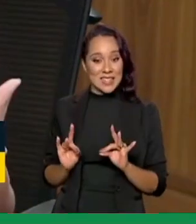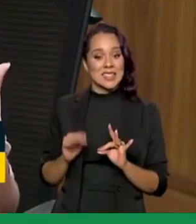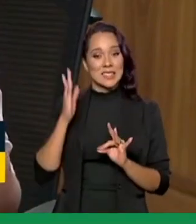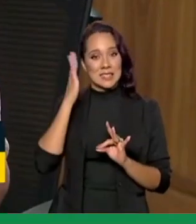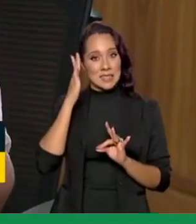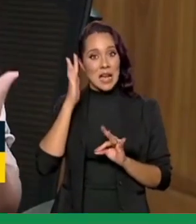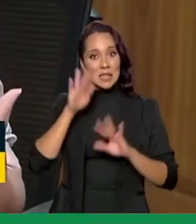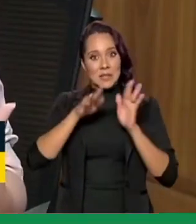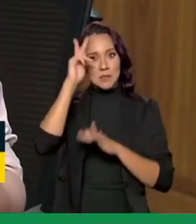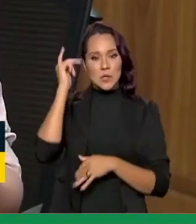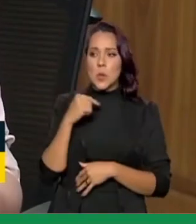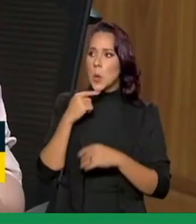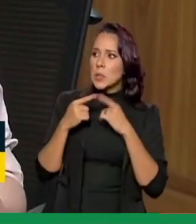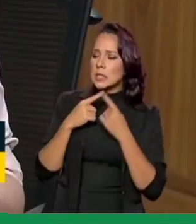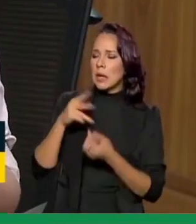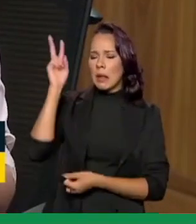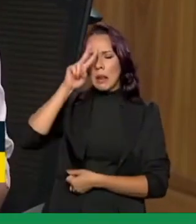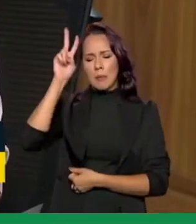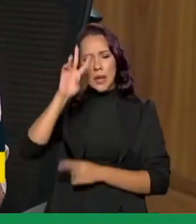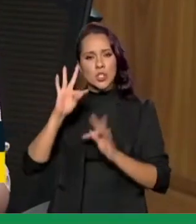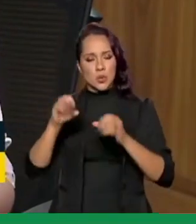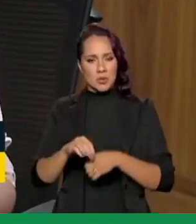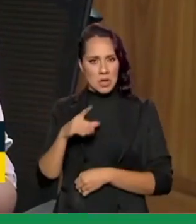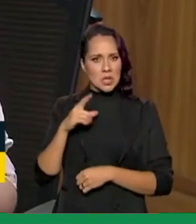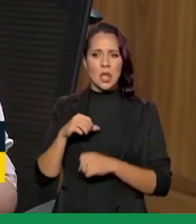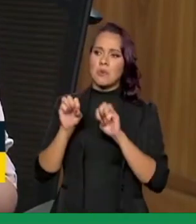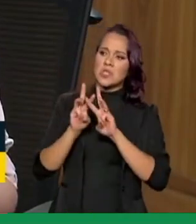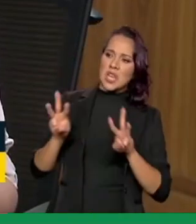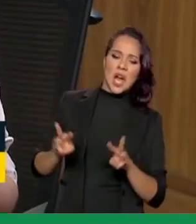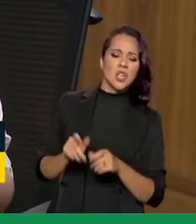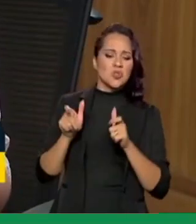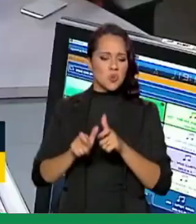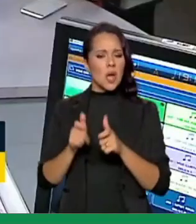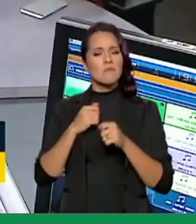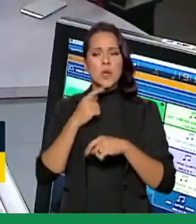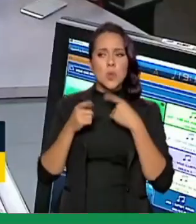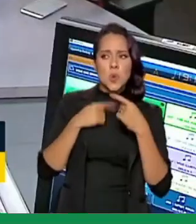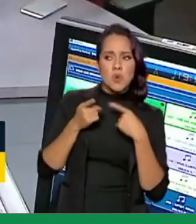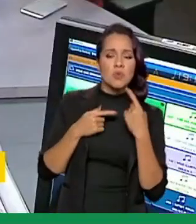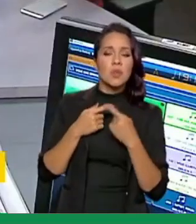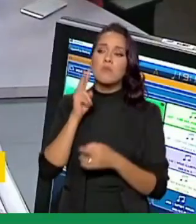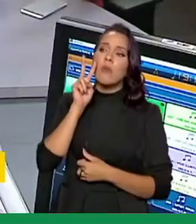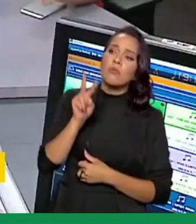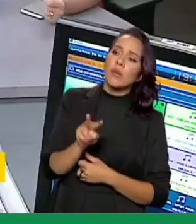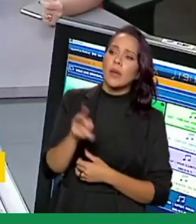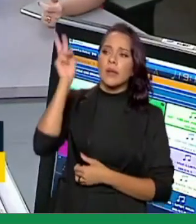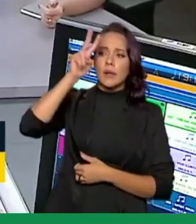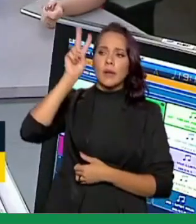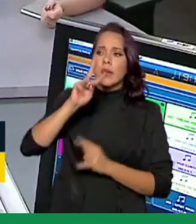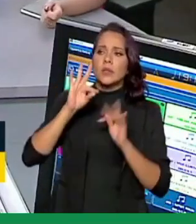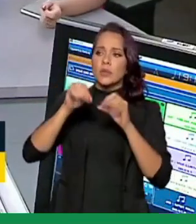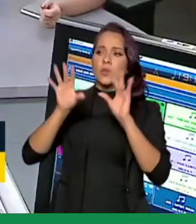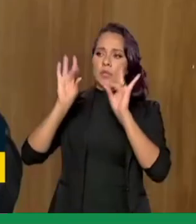que às vezes o ouvinte não consegue também memorizar tudo isso. Tem um canal que as pessoas possam acessar para tirar as dúvidas para rememorar todos esses